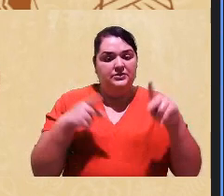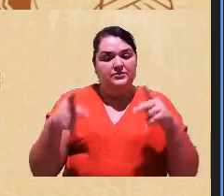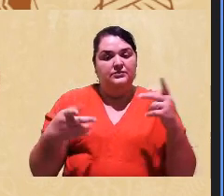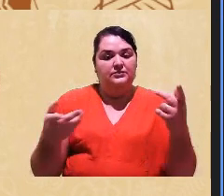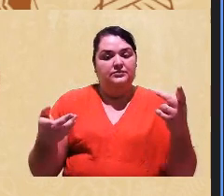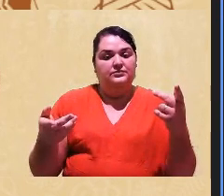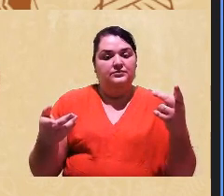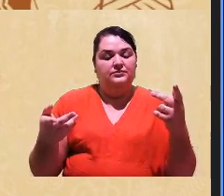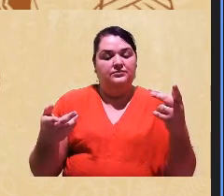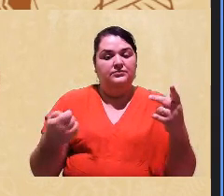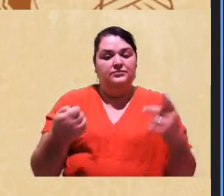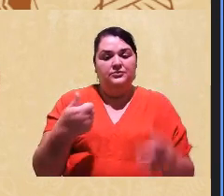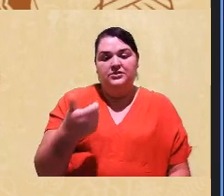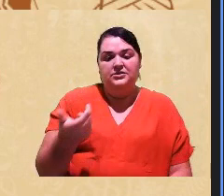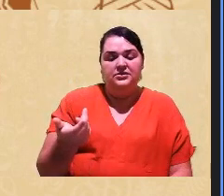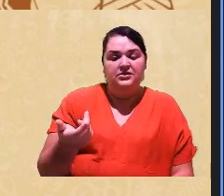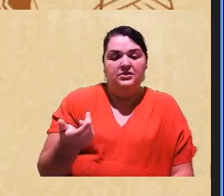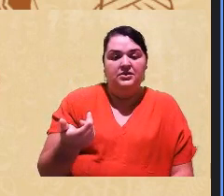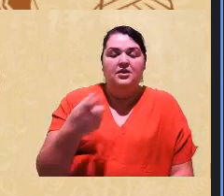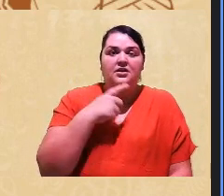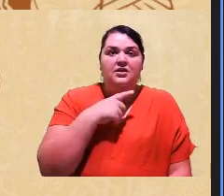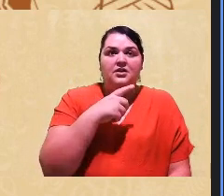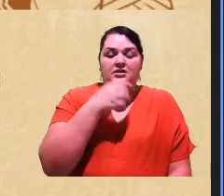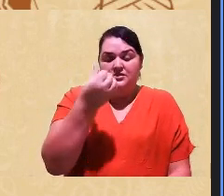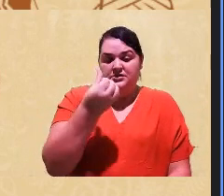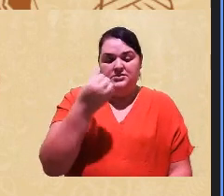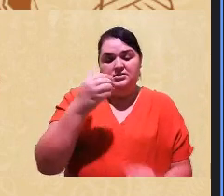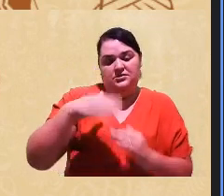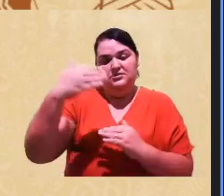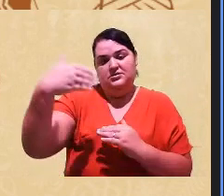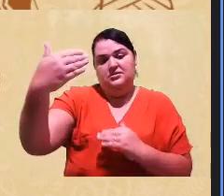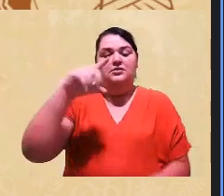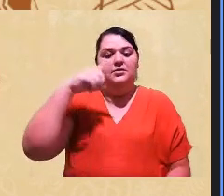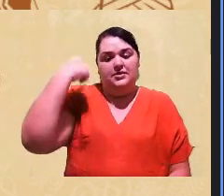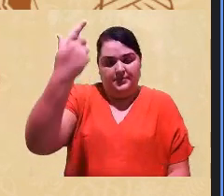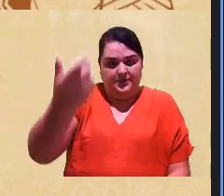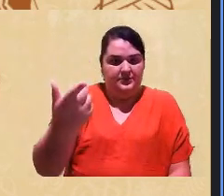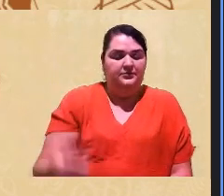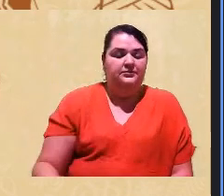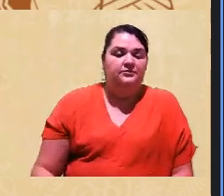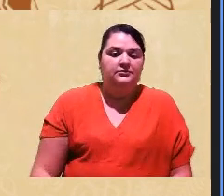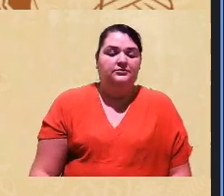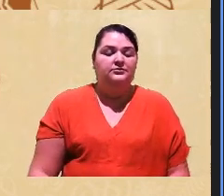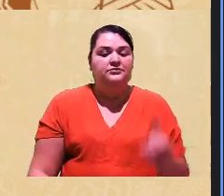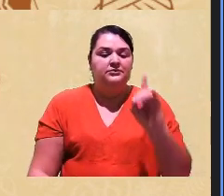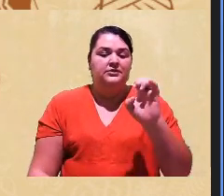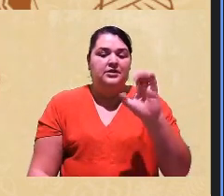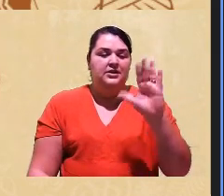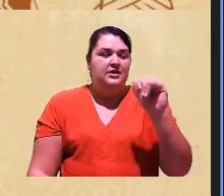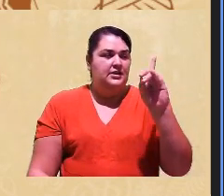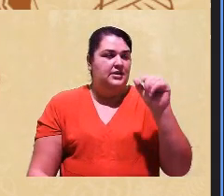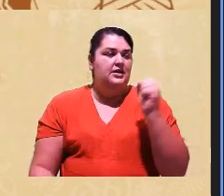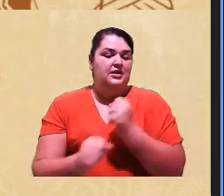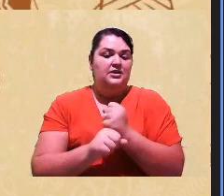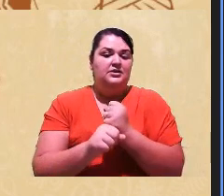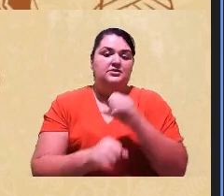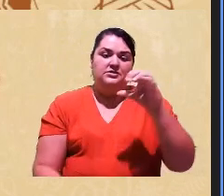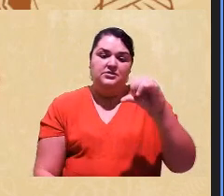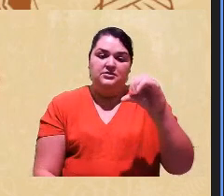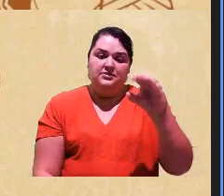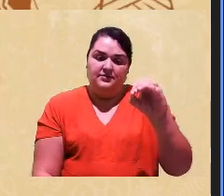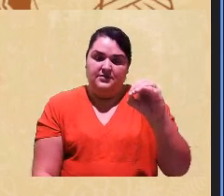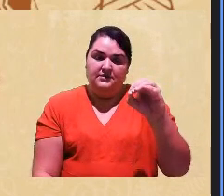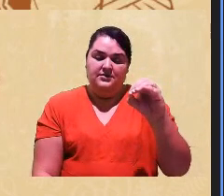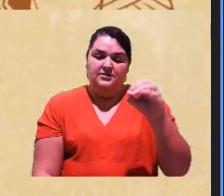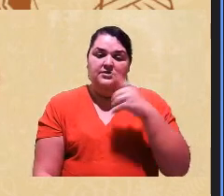quase, vamos dizer, seis séculos depois. Década de 90. E aí, um